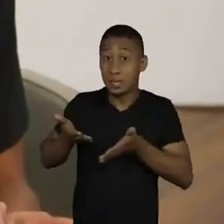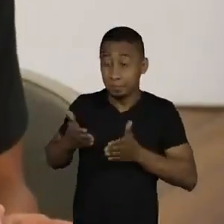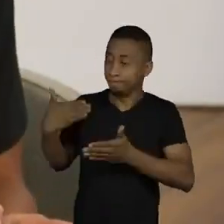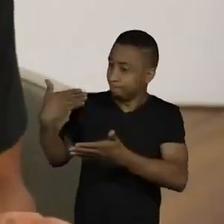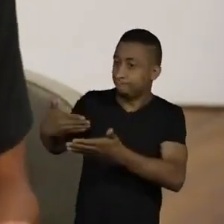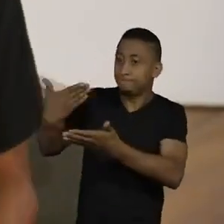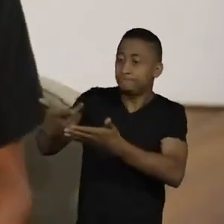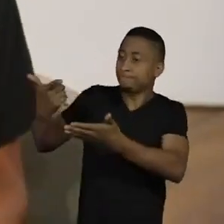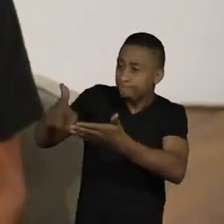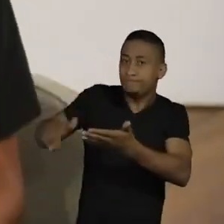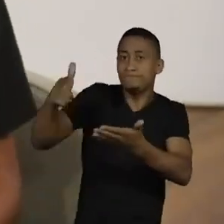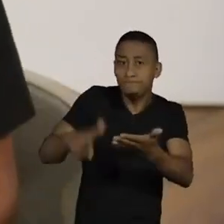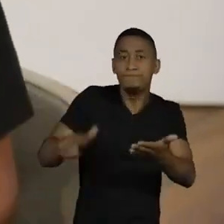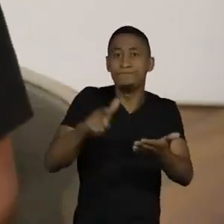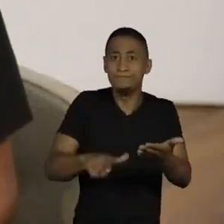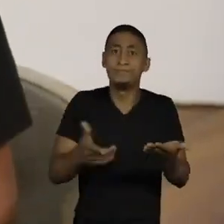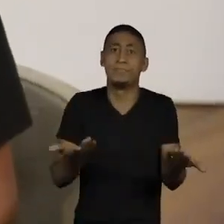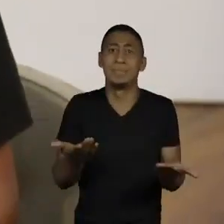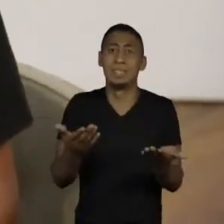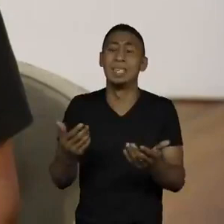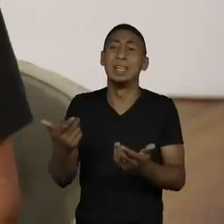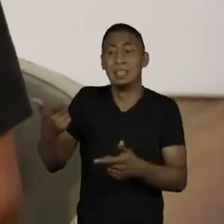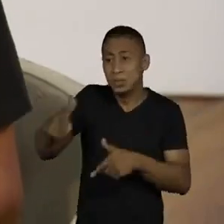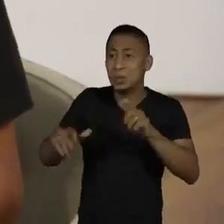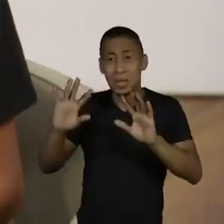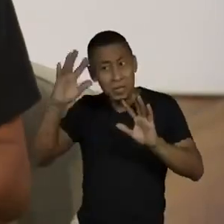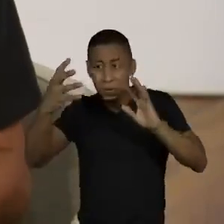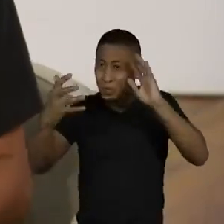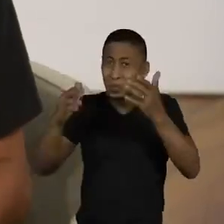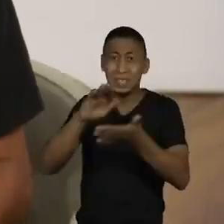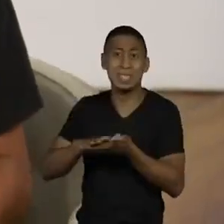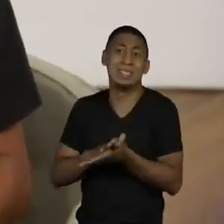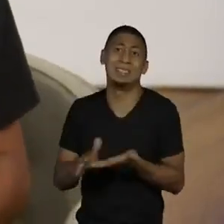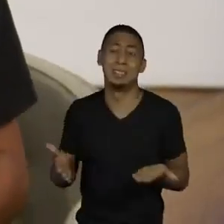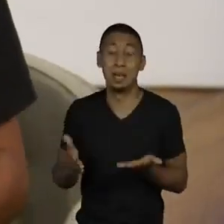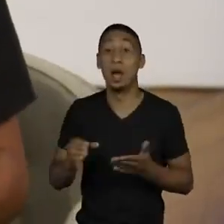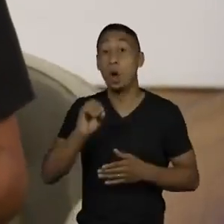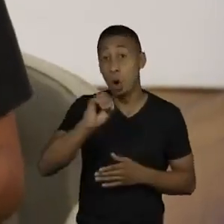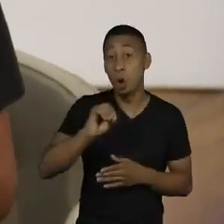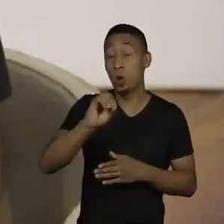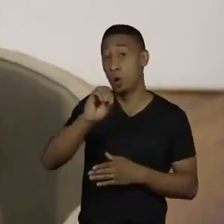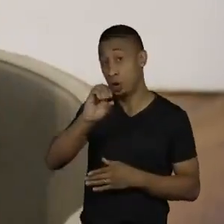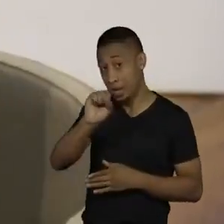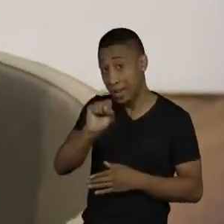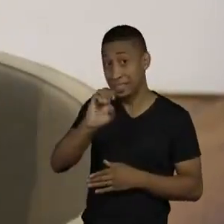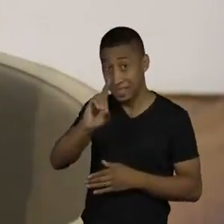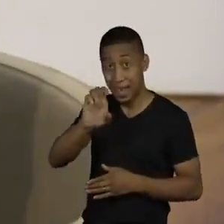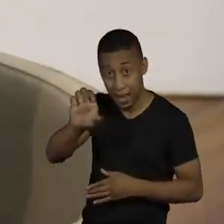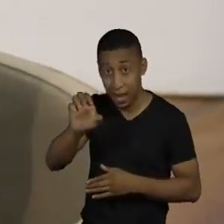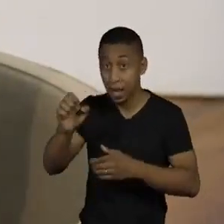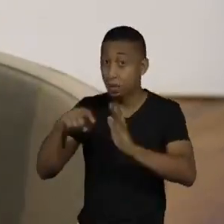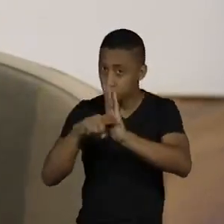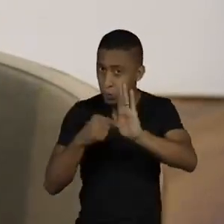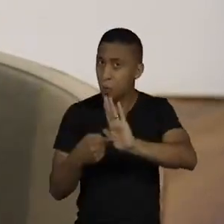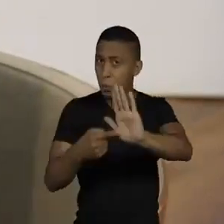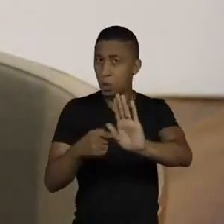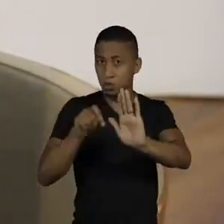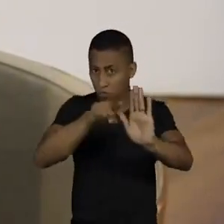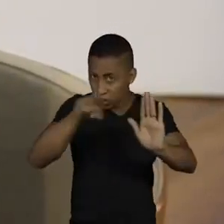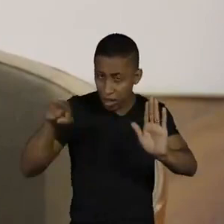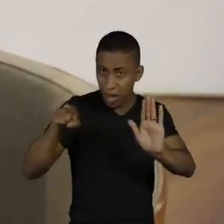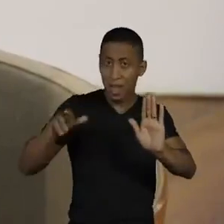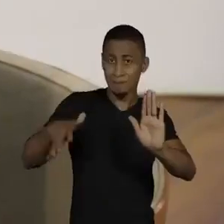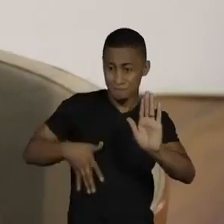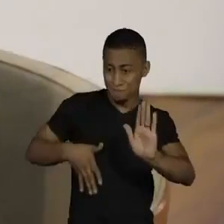educação, acesso à educação, isso vai se repetindo a vida inteira. A OSDE diz que se você nascer pobre, favelado, muito pobre,